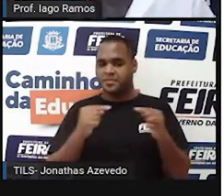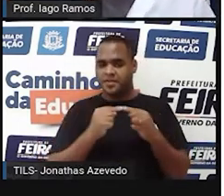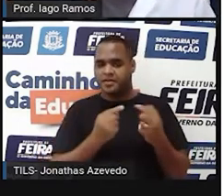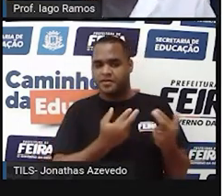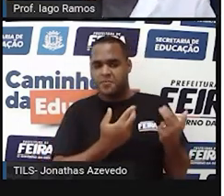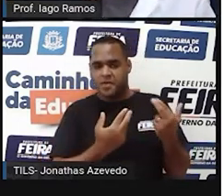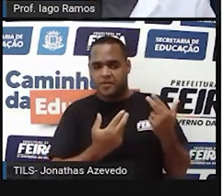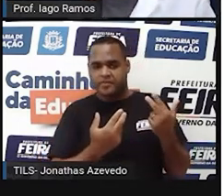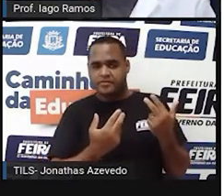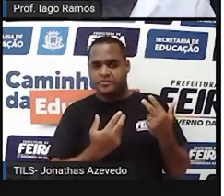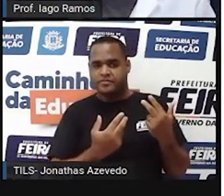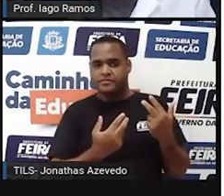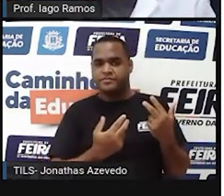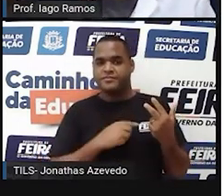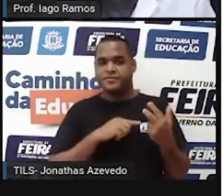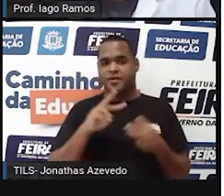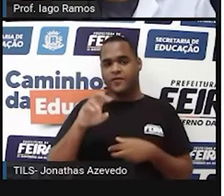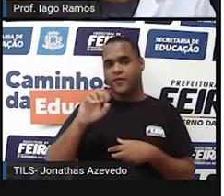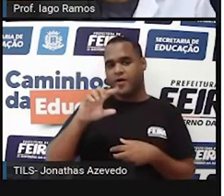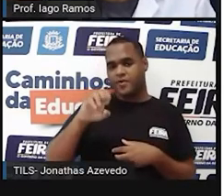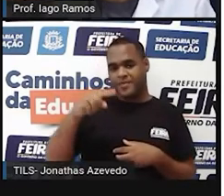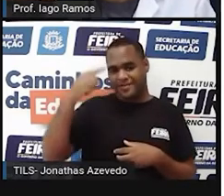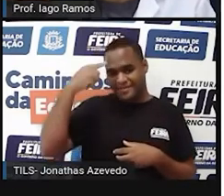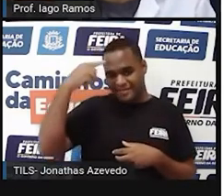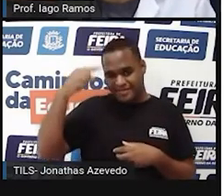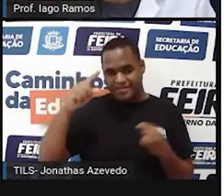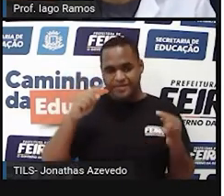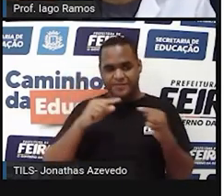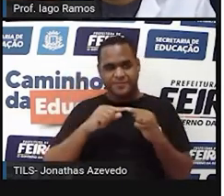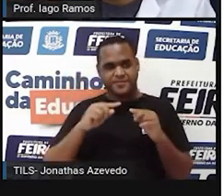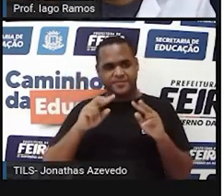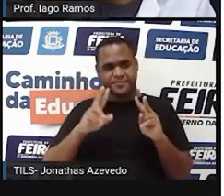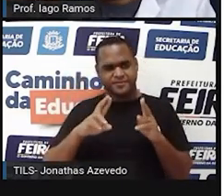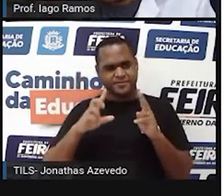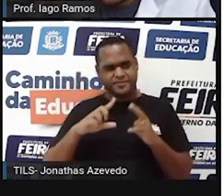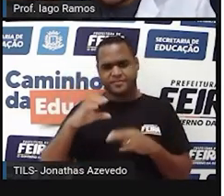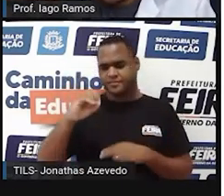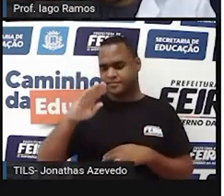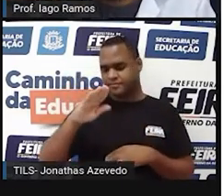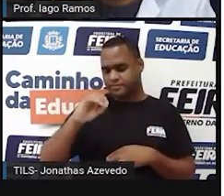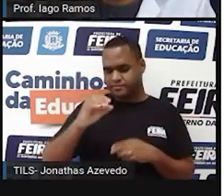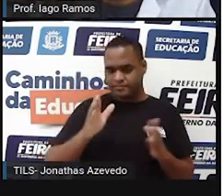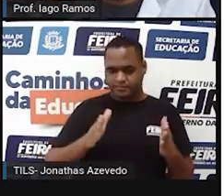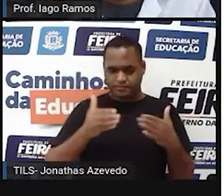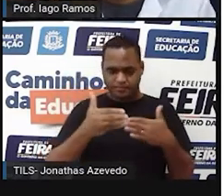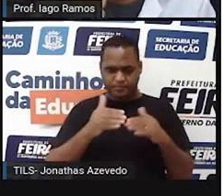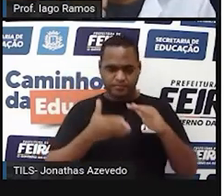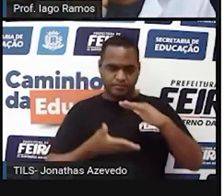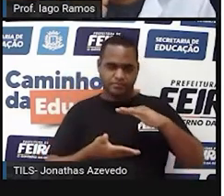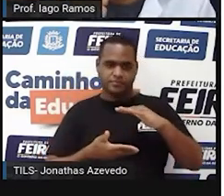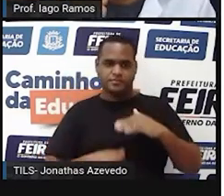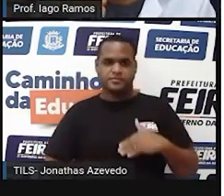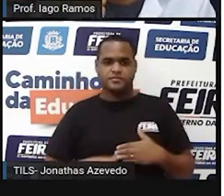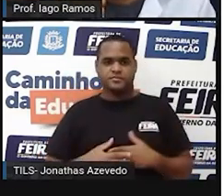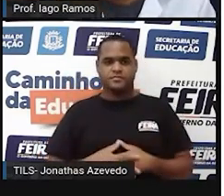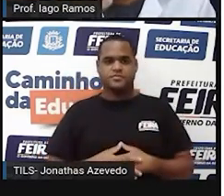volume da barra de chocolate em formato de cubo. Beleza?